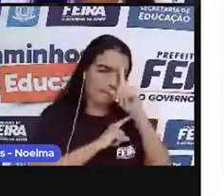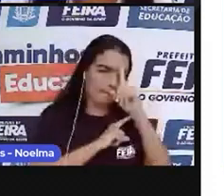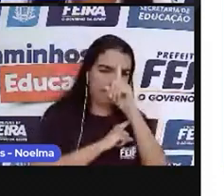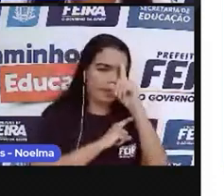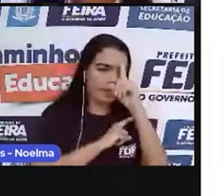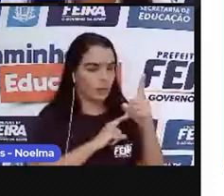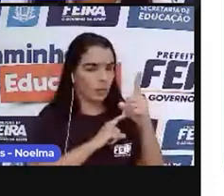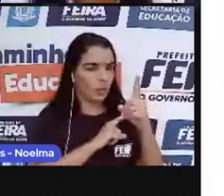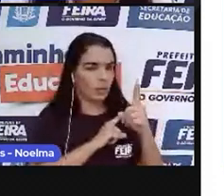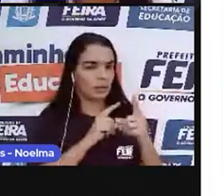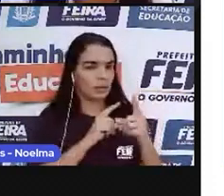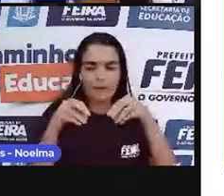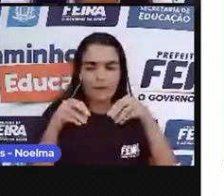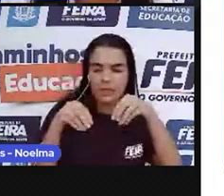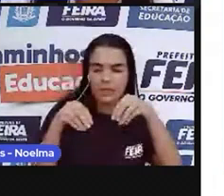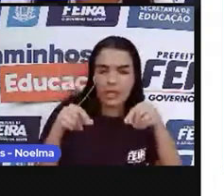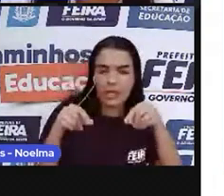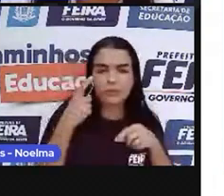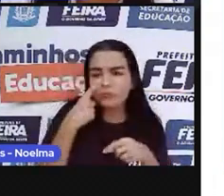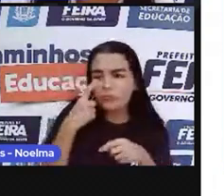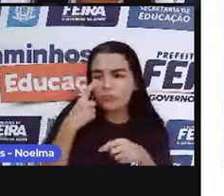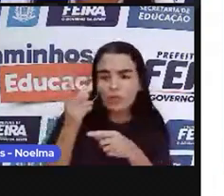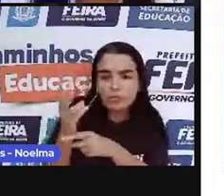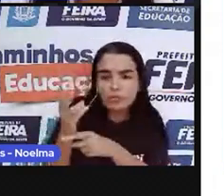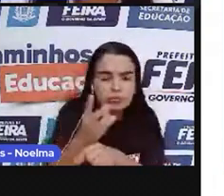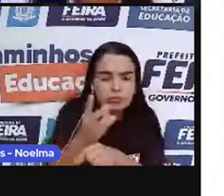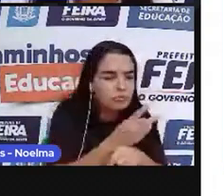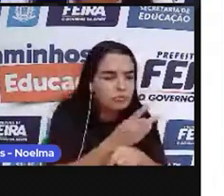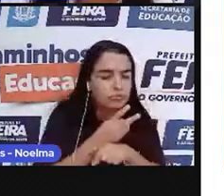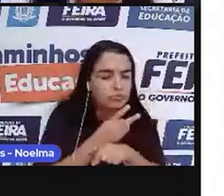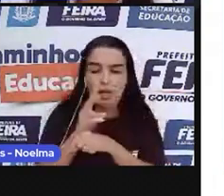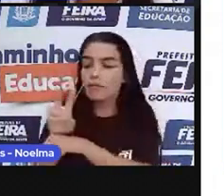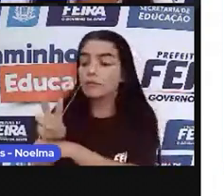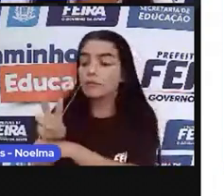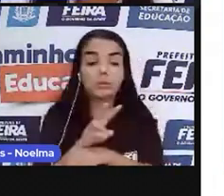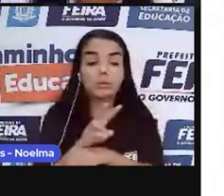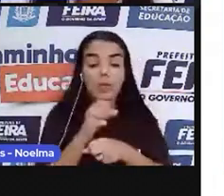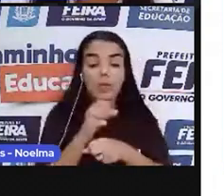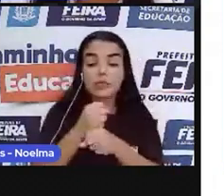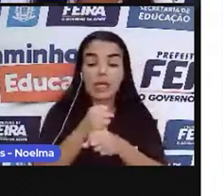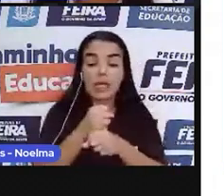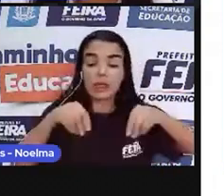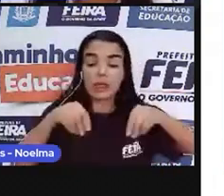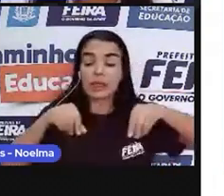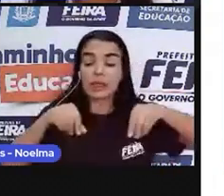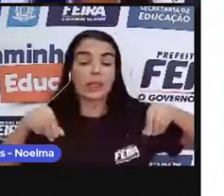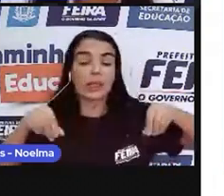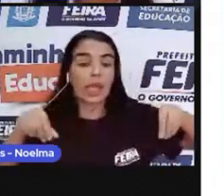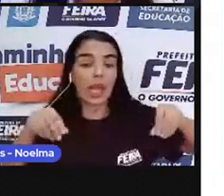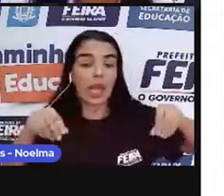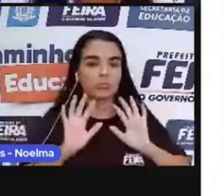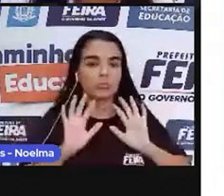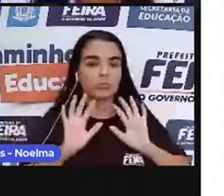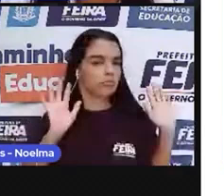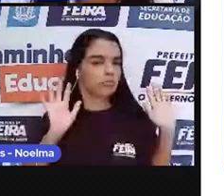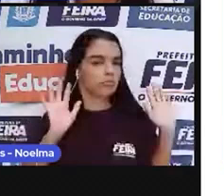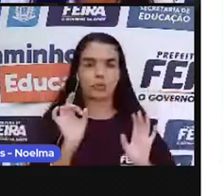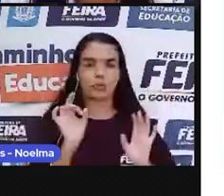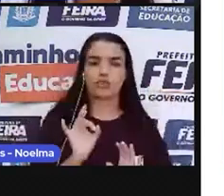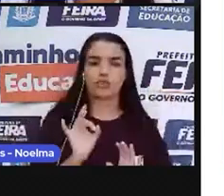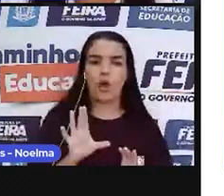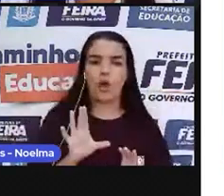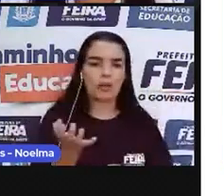o objetivo de reconhecimento territorial e construção de feitorias para a exploração do pau-Brasil. Eles queriam